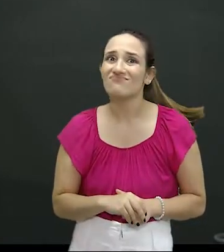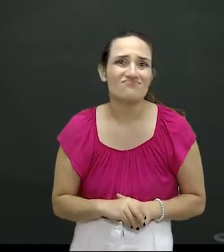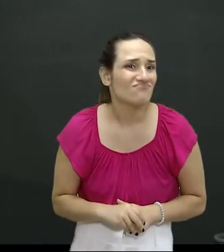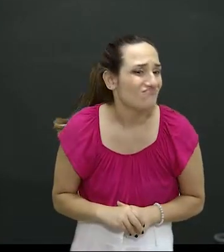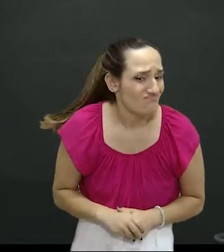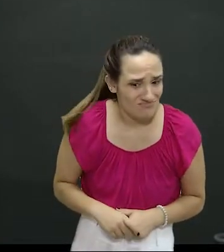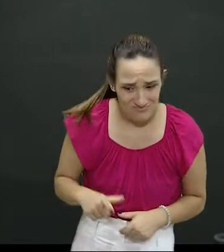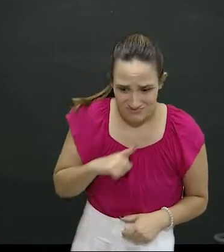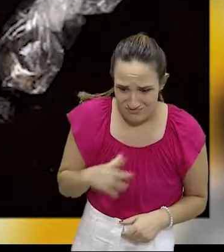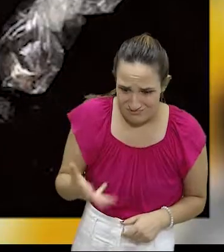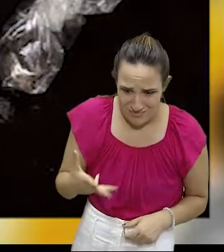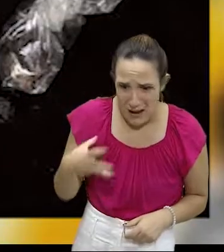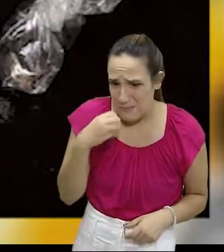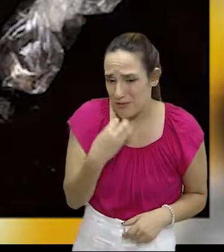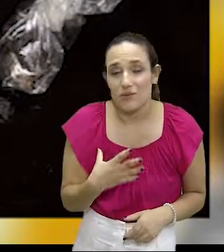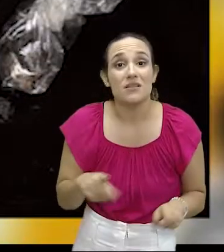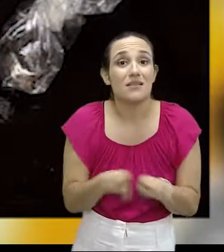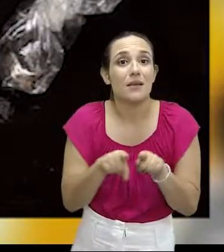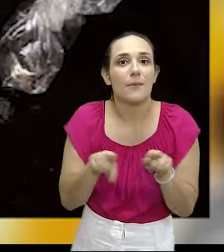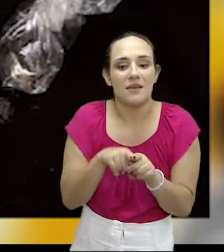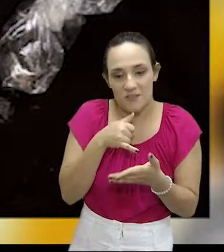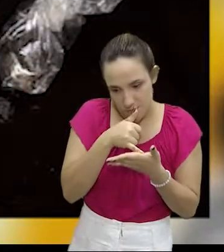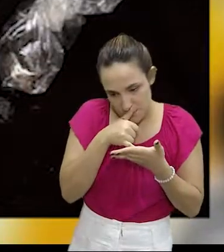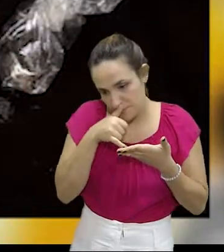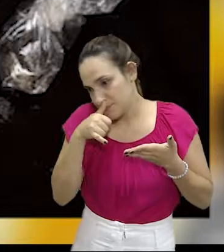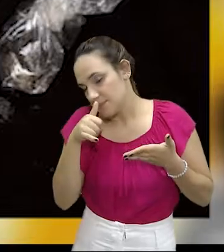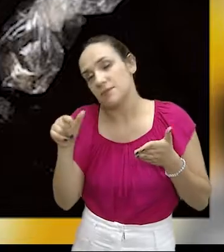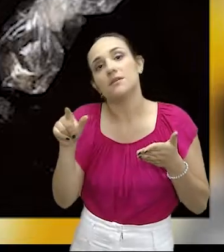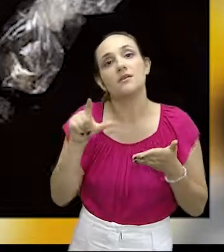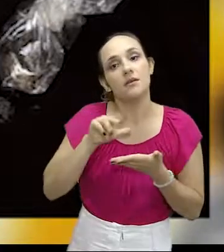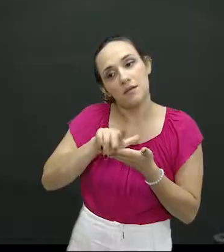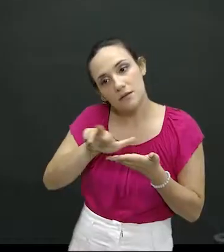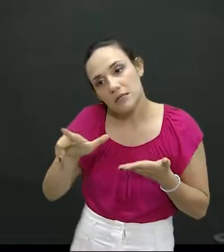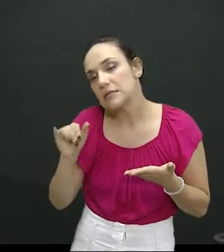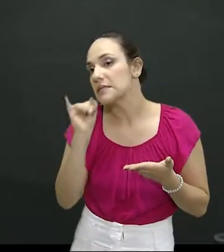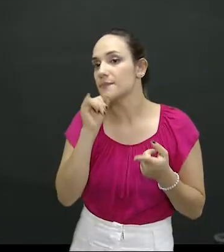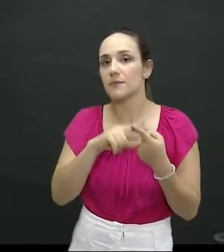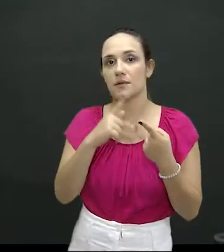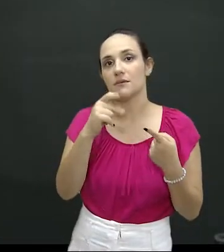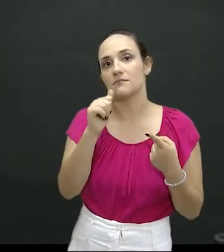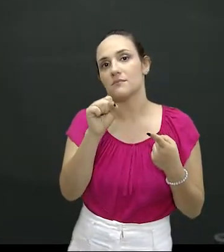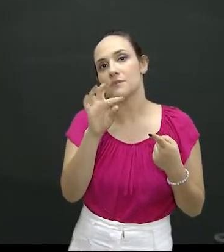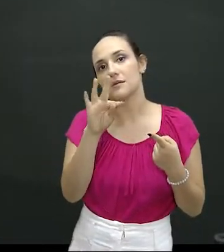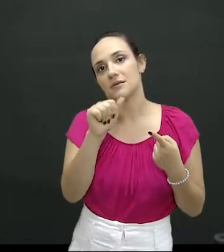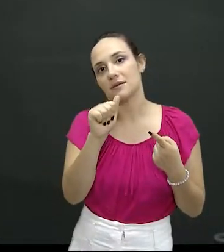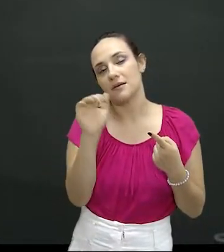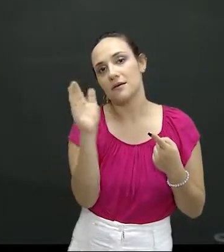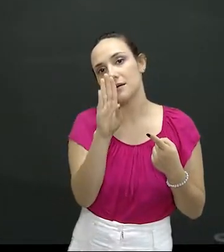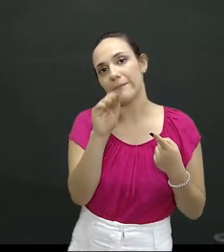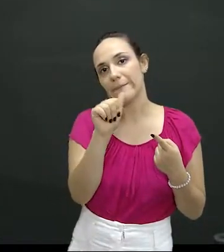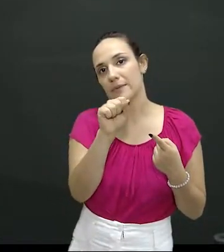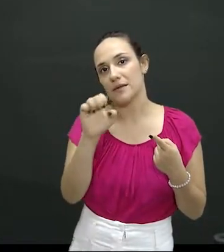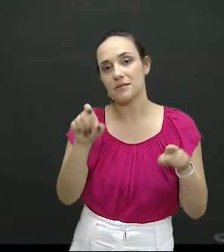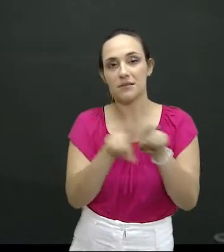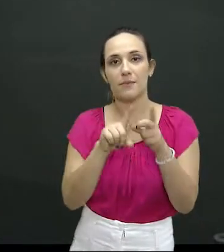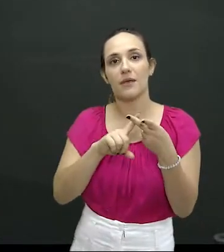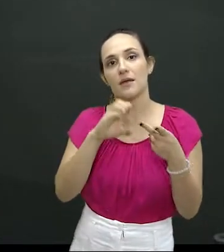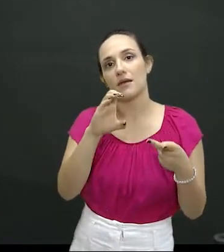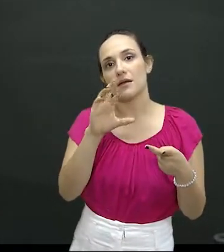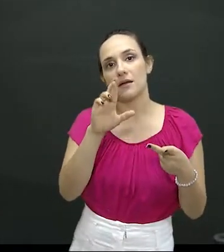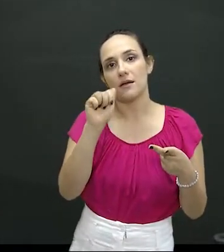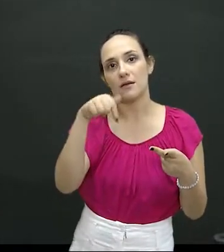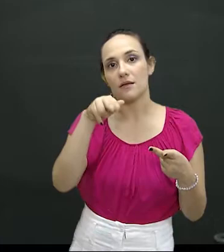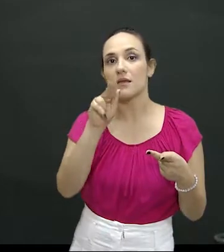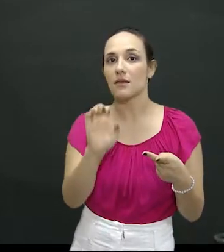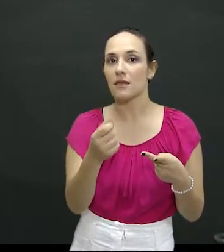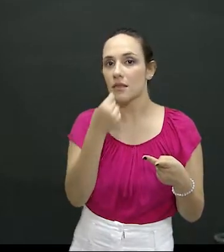maconha. E é uma cocaína dos derivados, tal como a pasta base e também o crack. Esse é